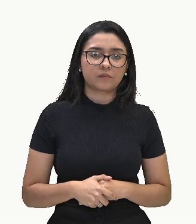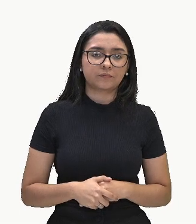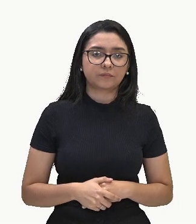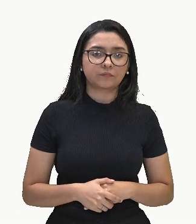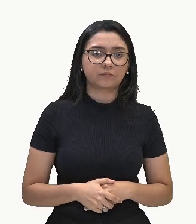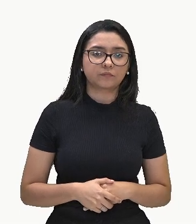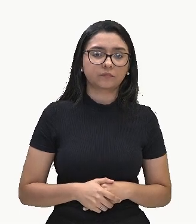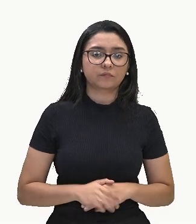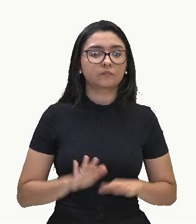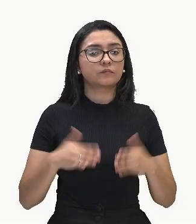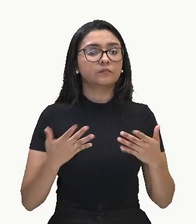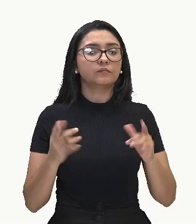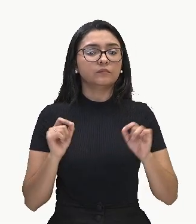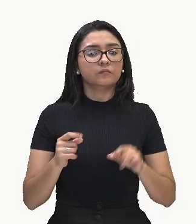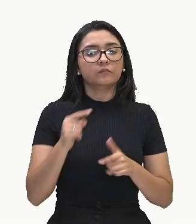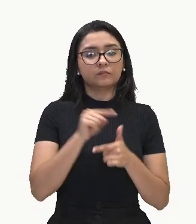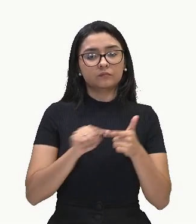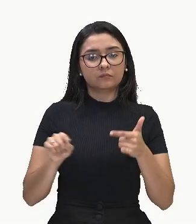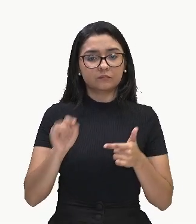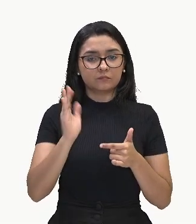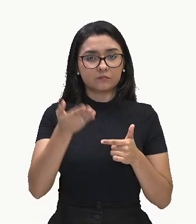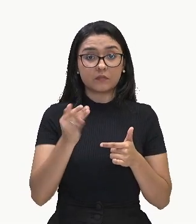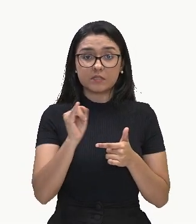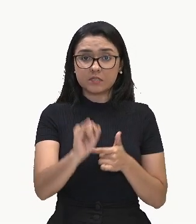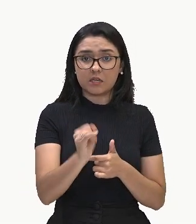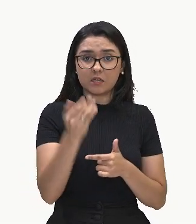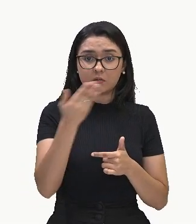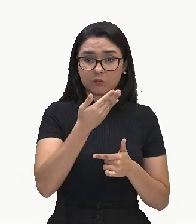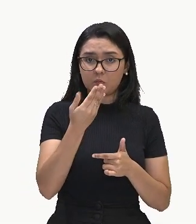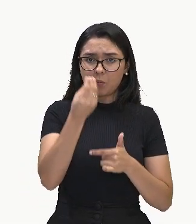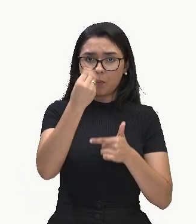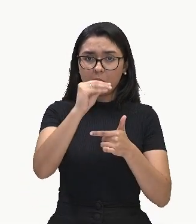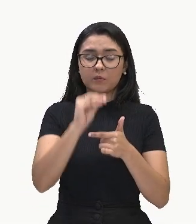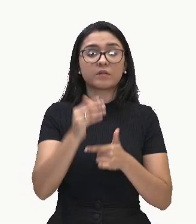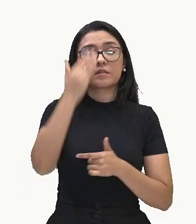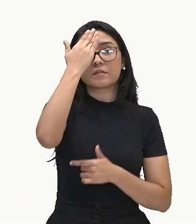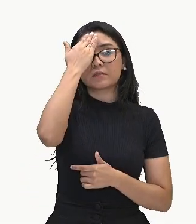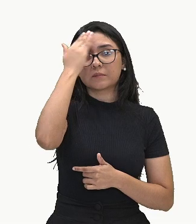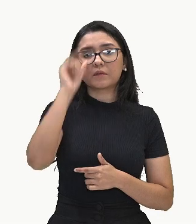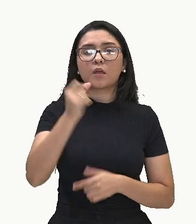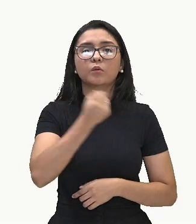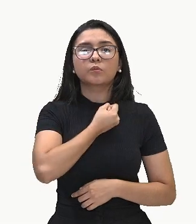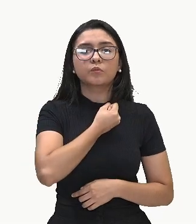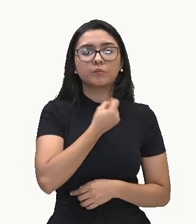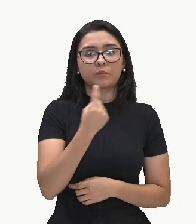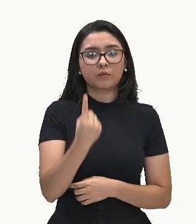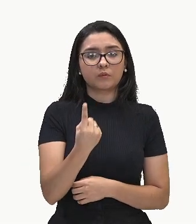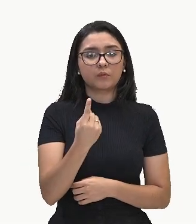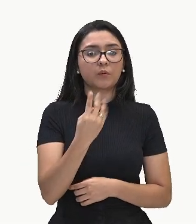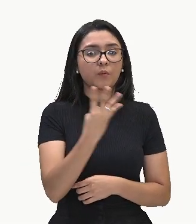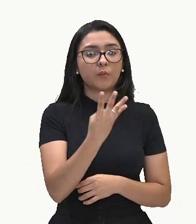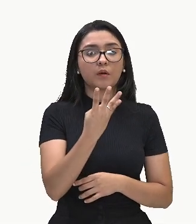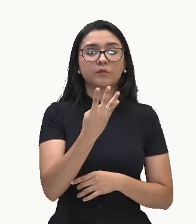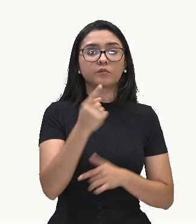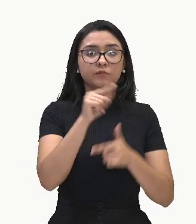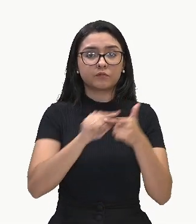Então, dividindo aqui, quando não aparece o coeficiente, eu sei que é 1. 4 dividido por 1,